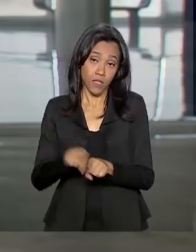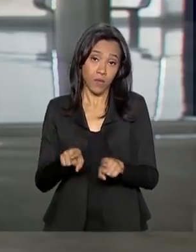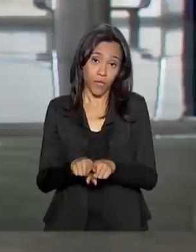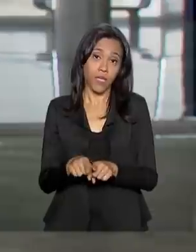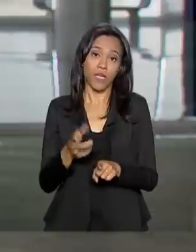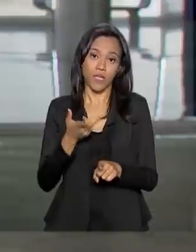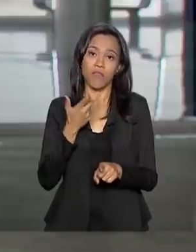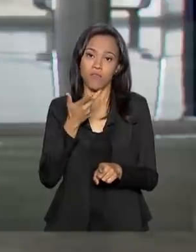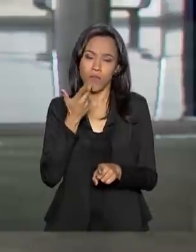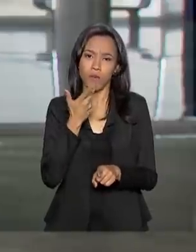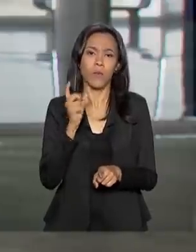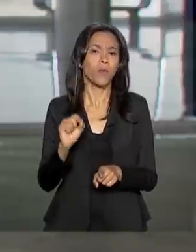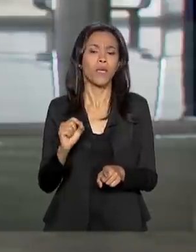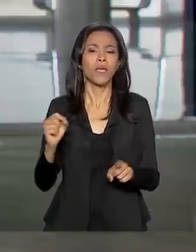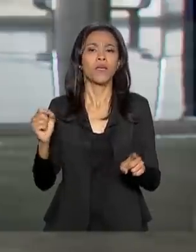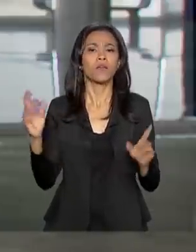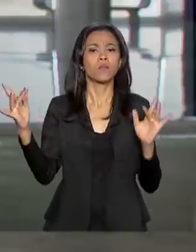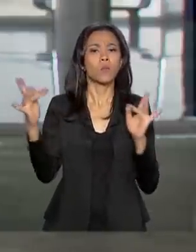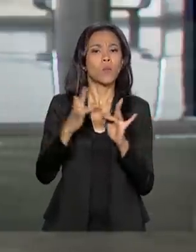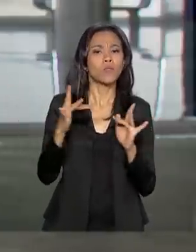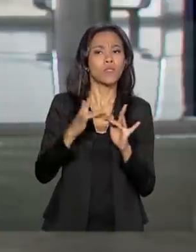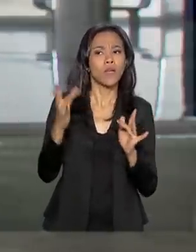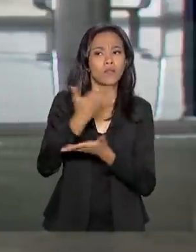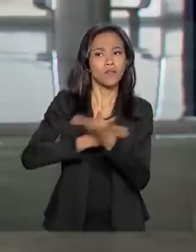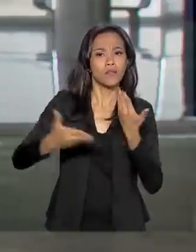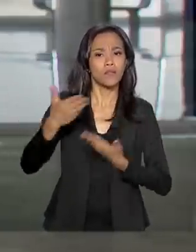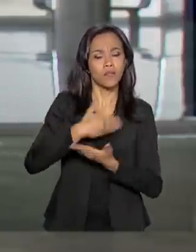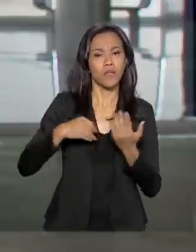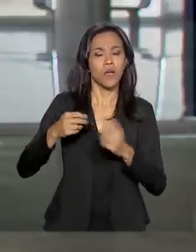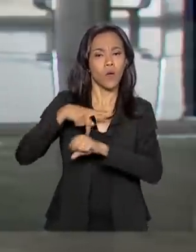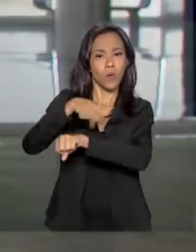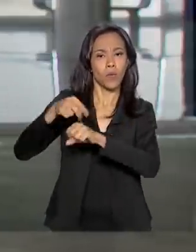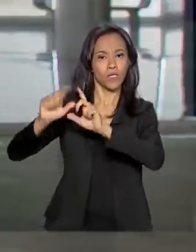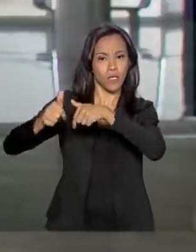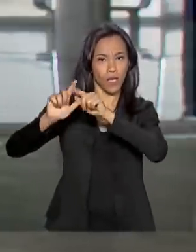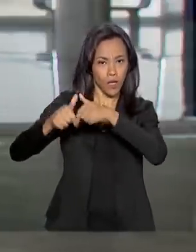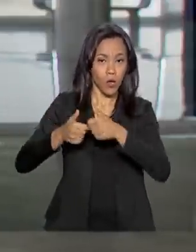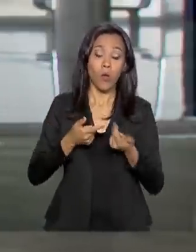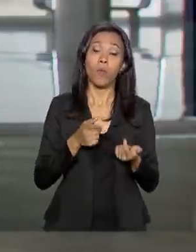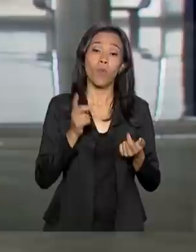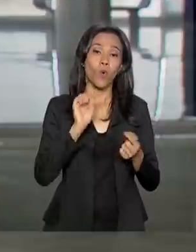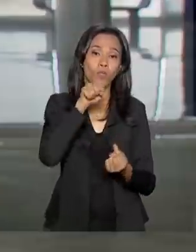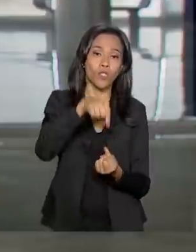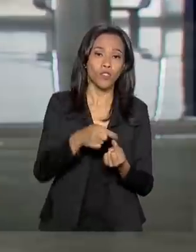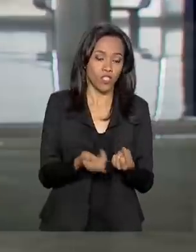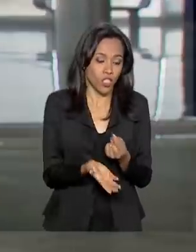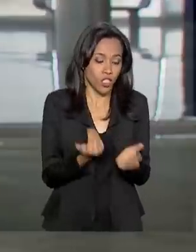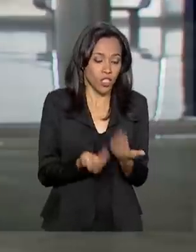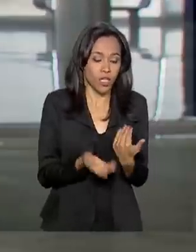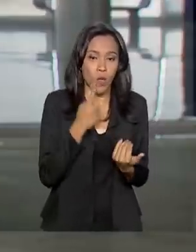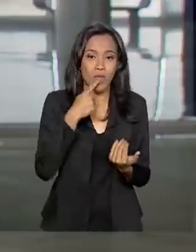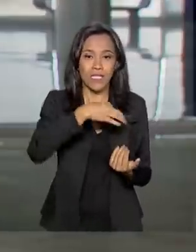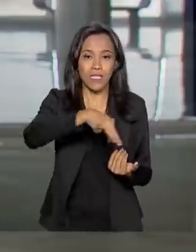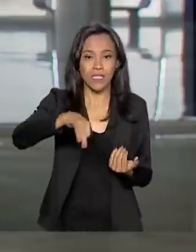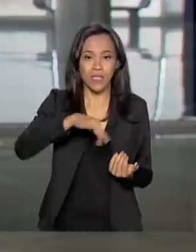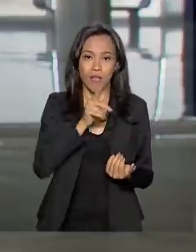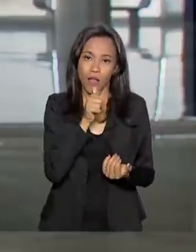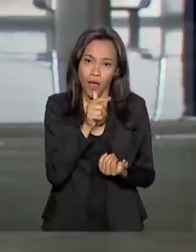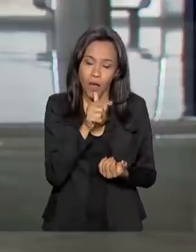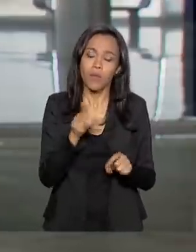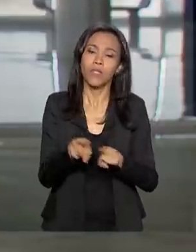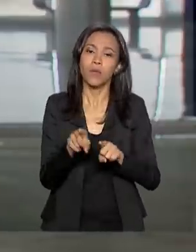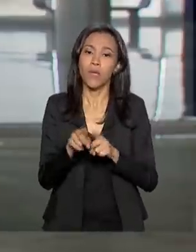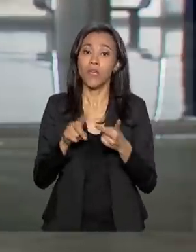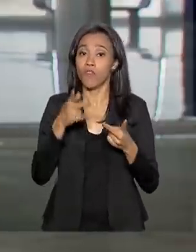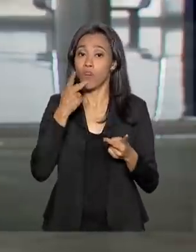intenção de firmar um intercâmbio com Israel na área de dessalinização da água e comentou ainda sobre o decreto